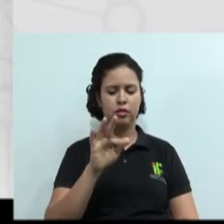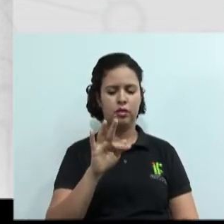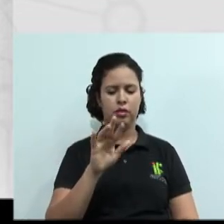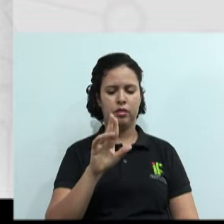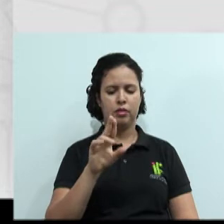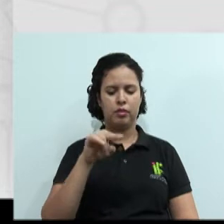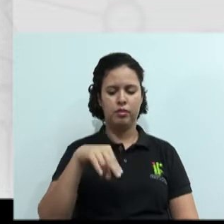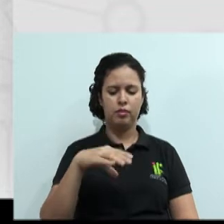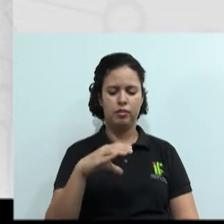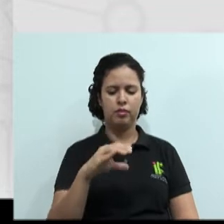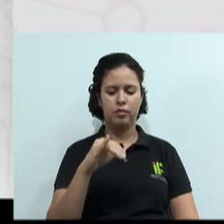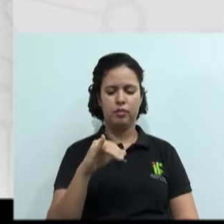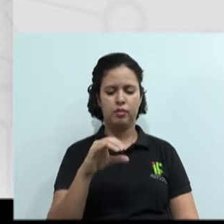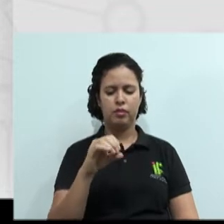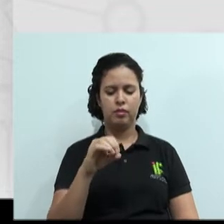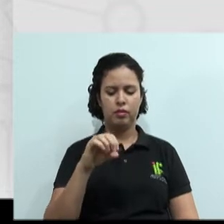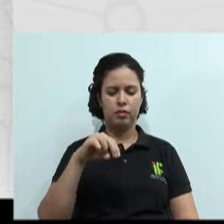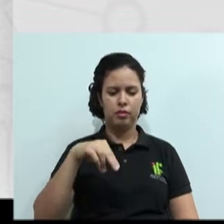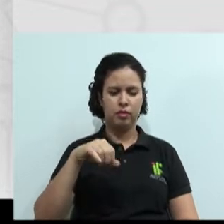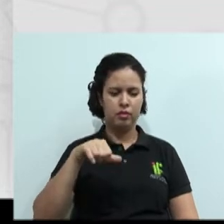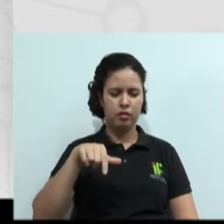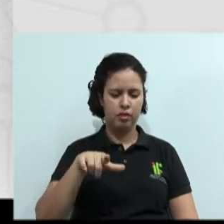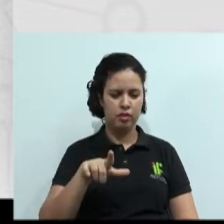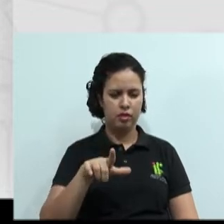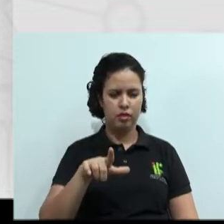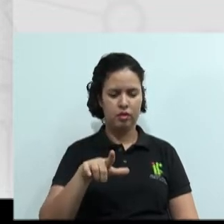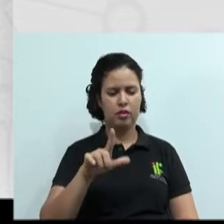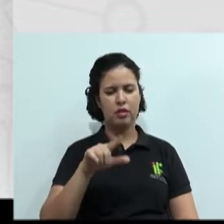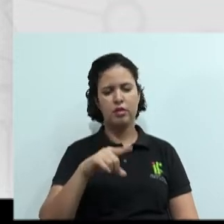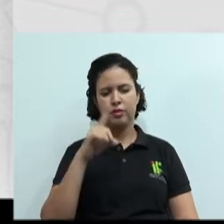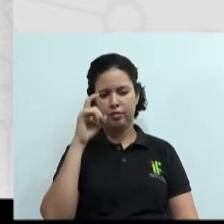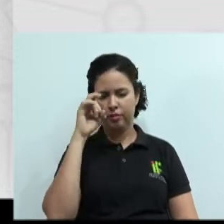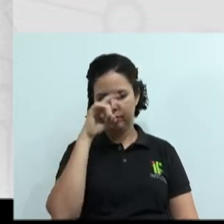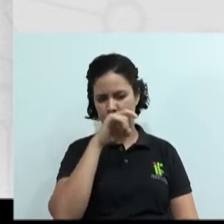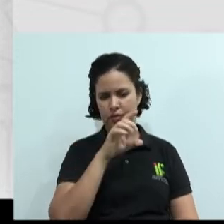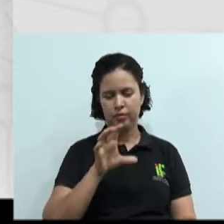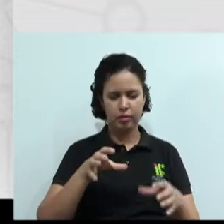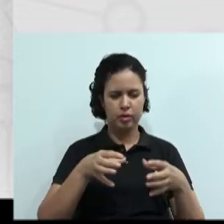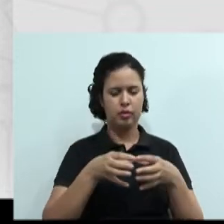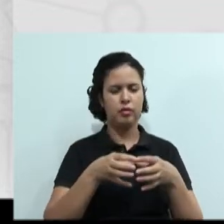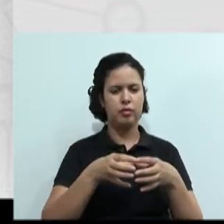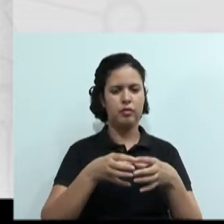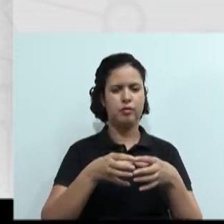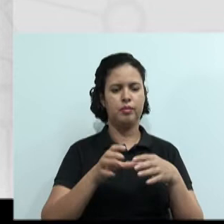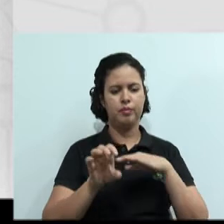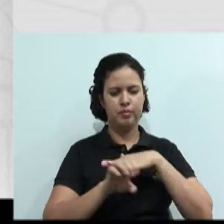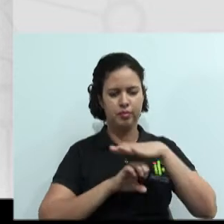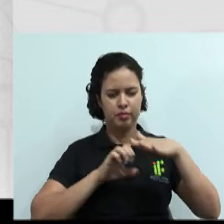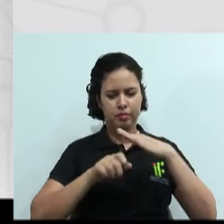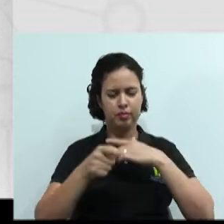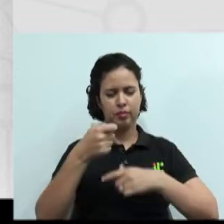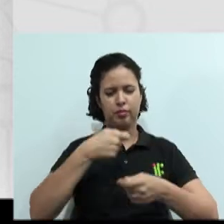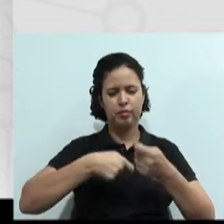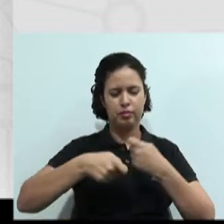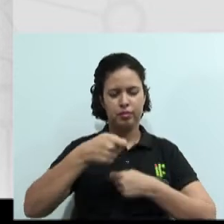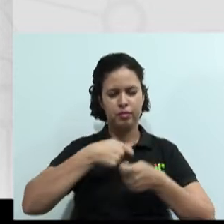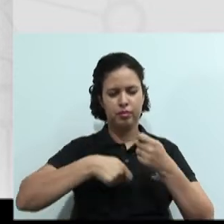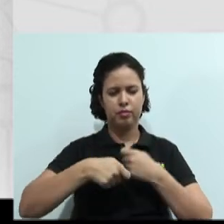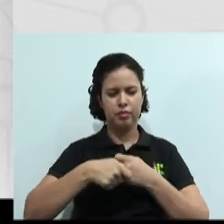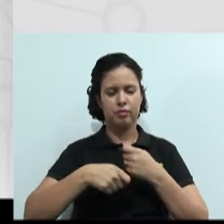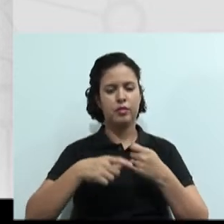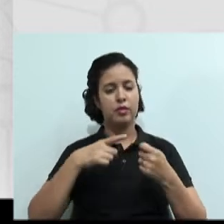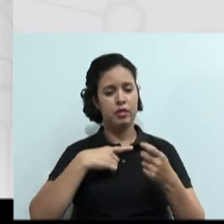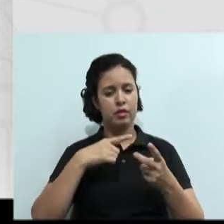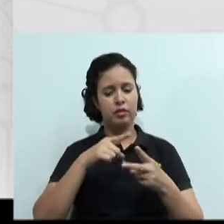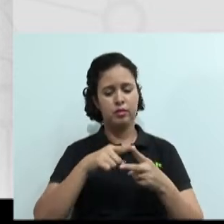atrapalha o desempenho do grupo, da empresa e da negociação. Então perceba a diferença entre esses dois tipos